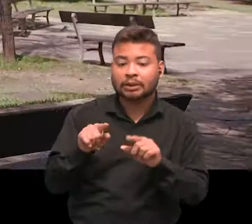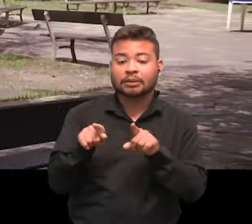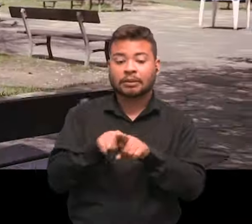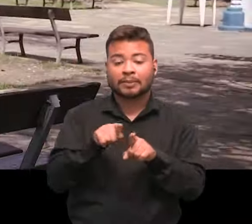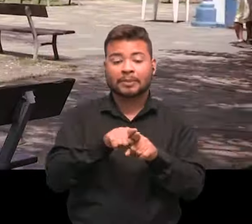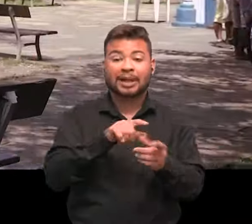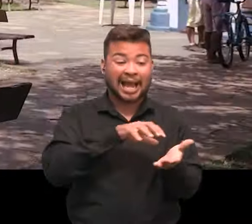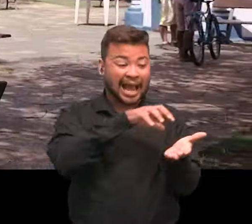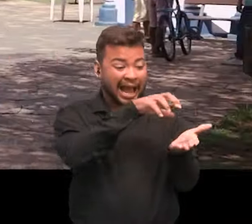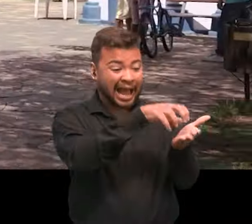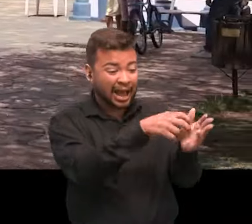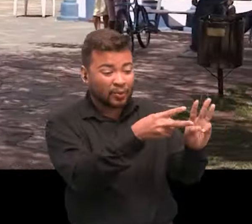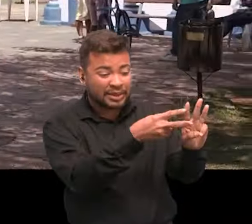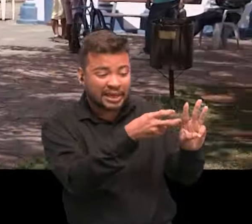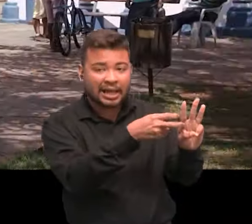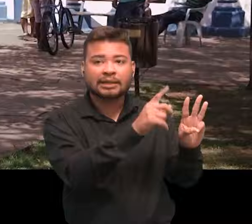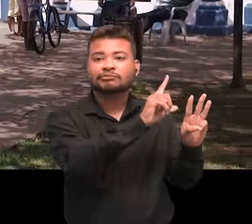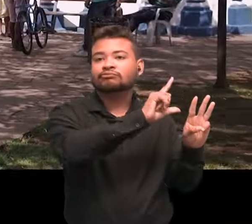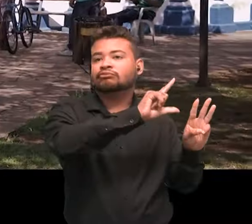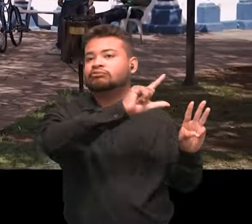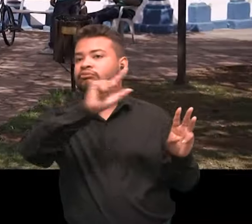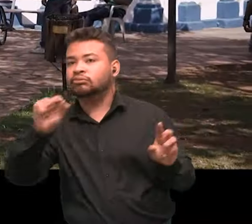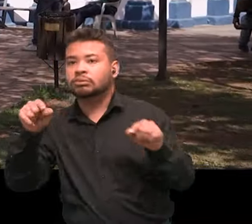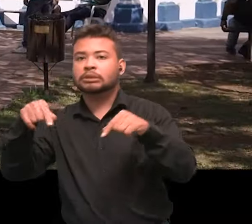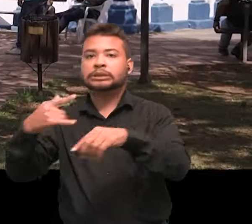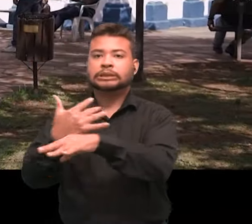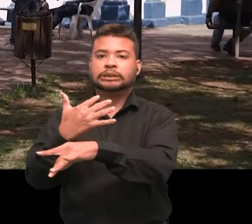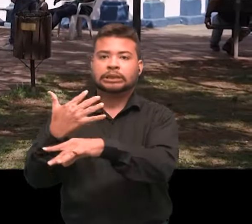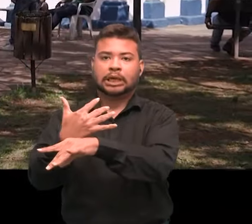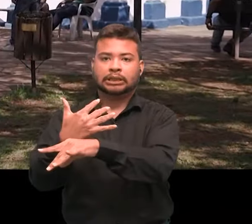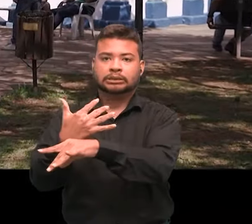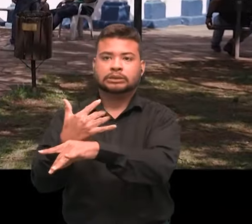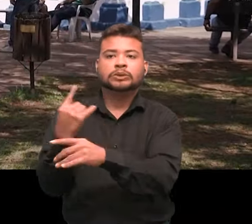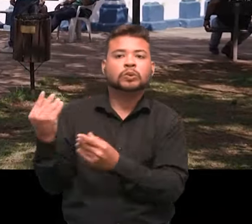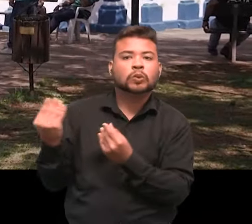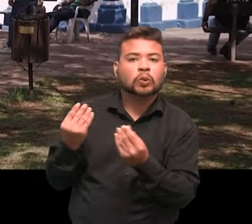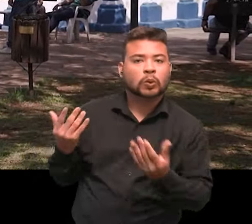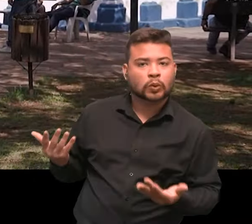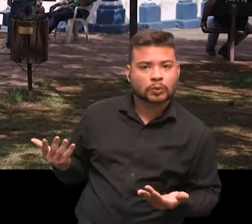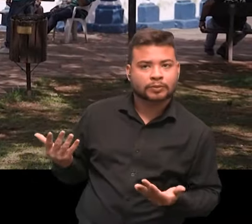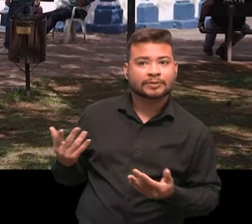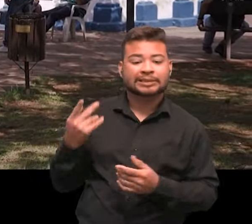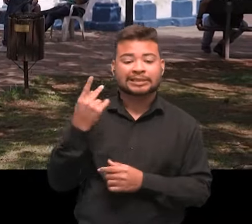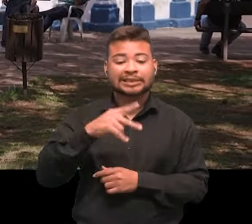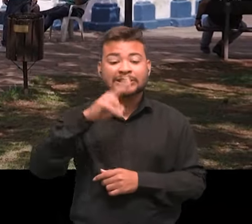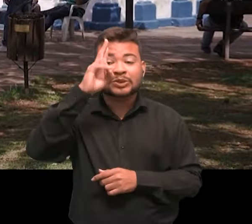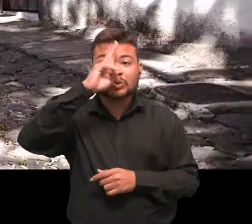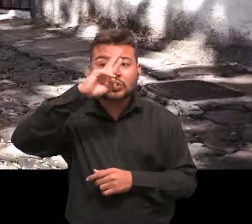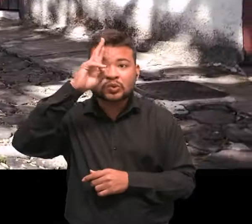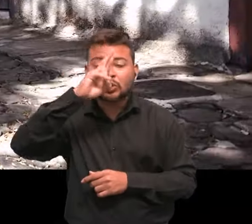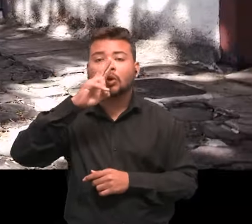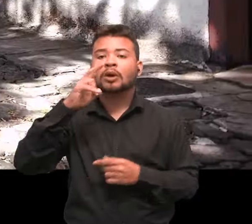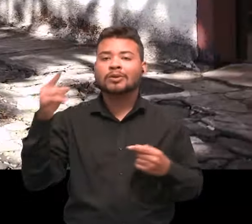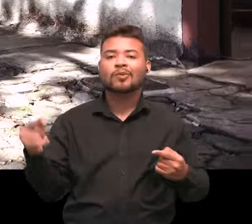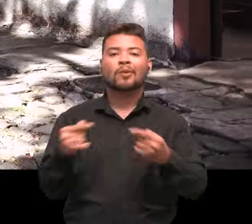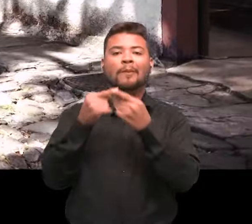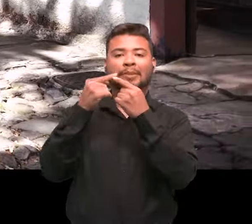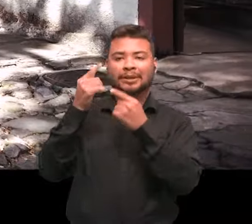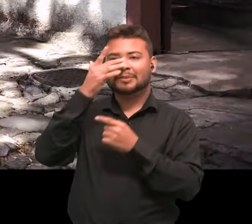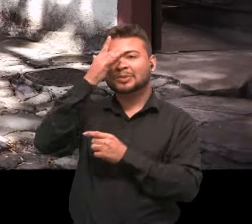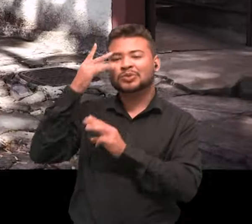aldeias. Então, a história da Loiuá, que é retratada no filme, é a história de muitos estudantes indígenas,